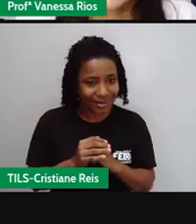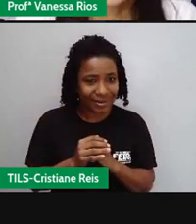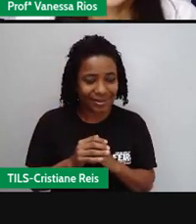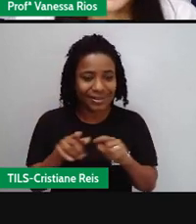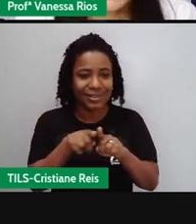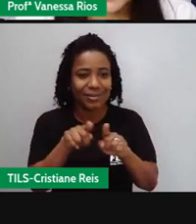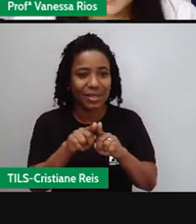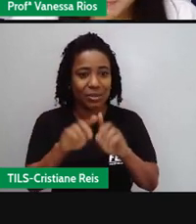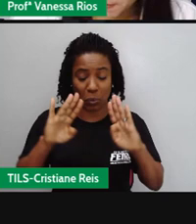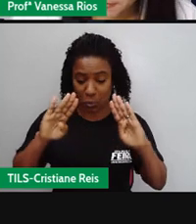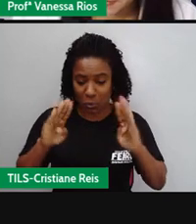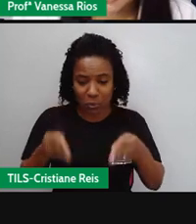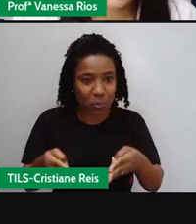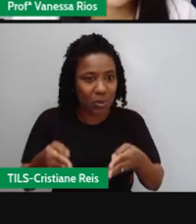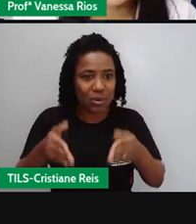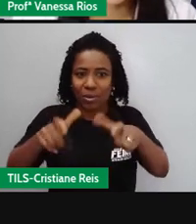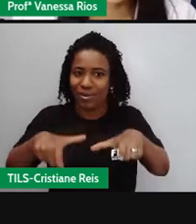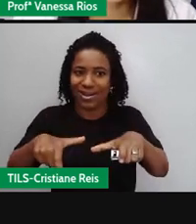nem a um tempo.